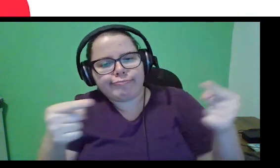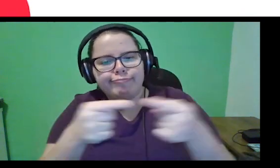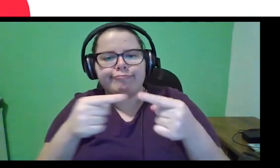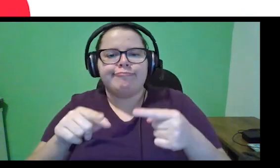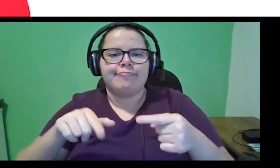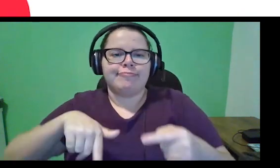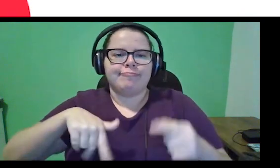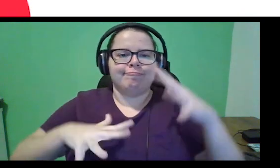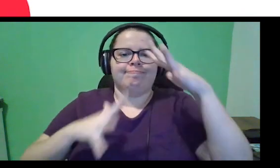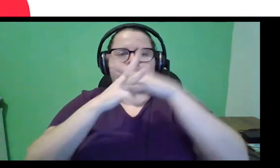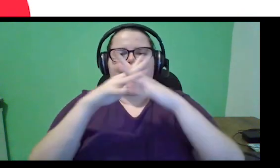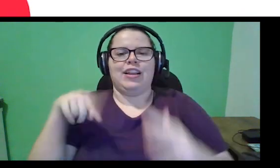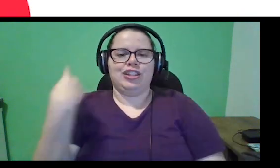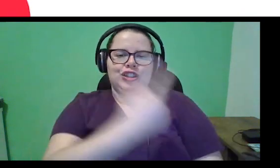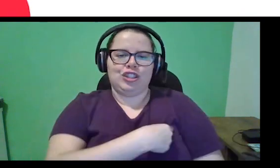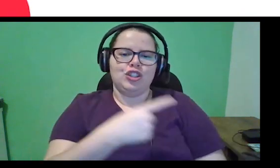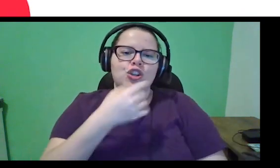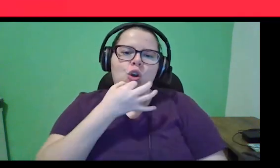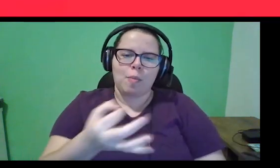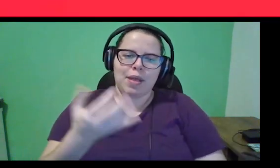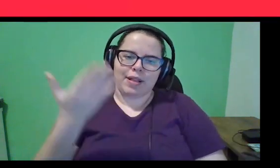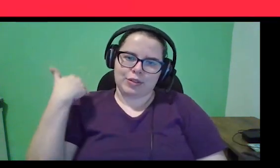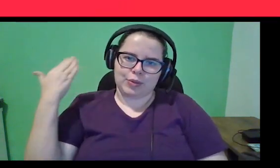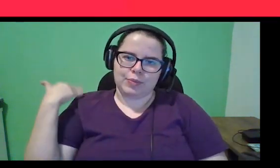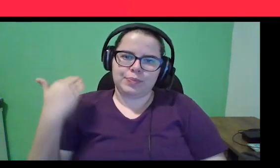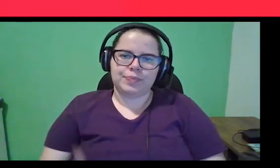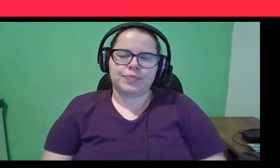que a gente comentou agora há pouco.